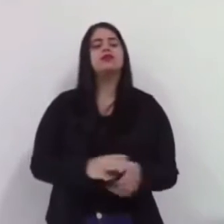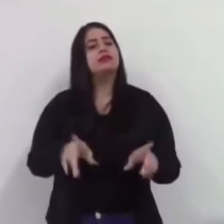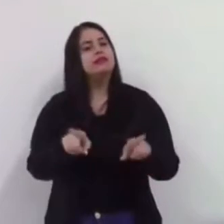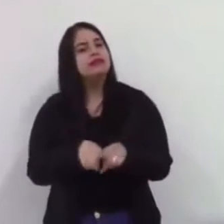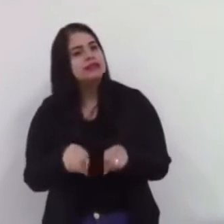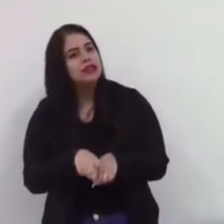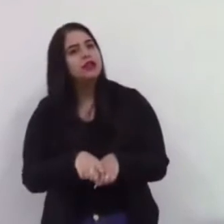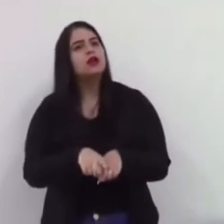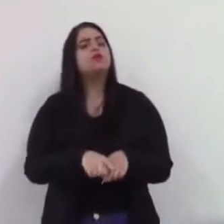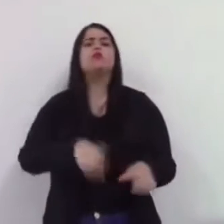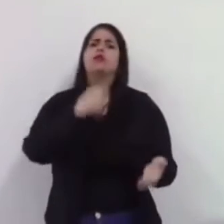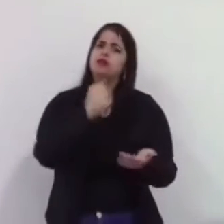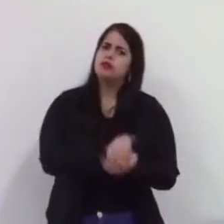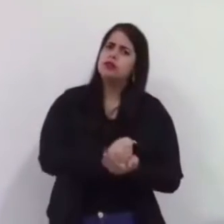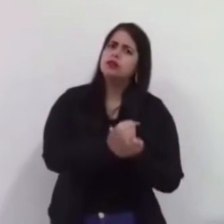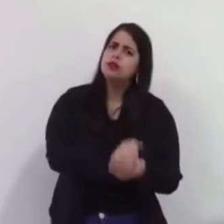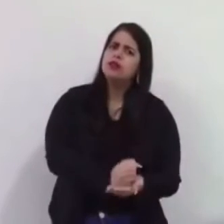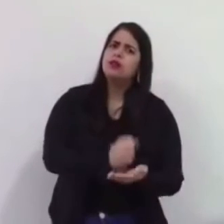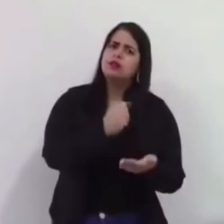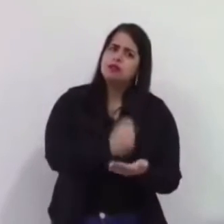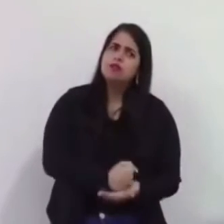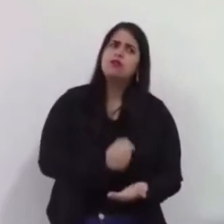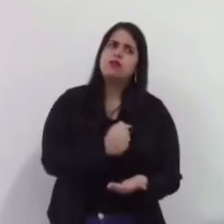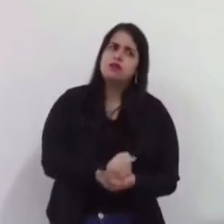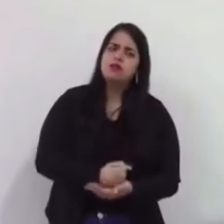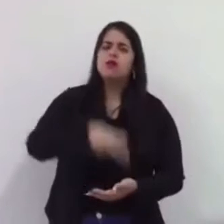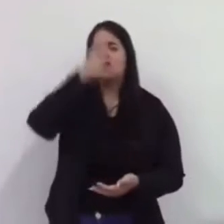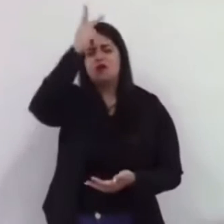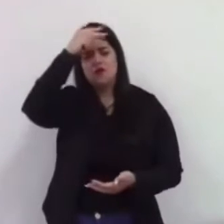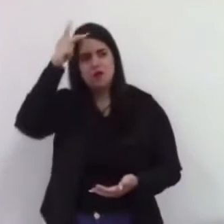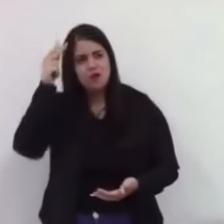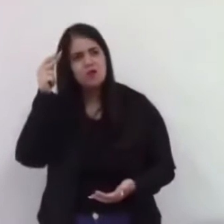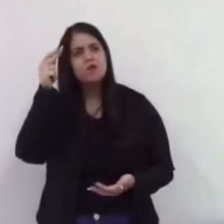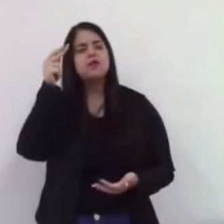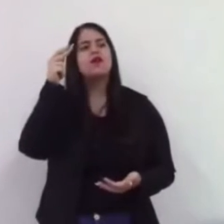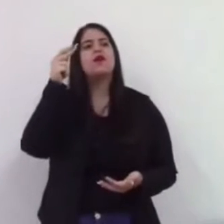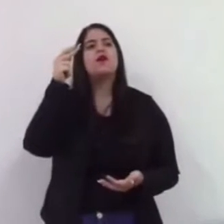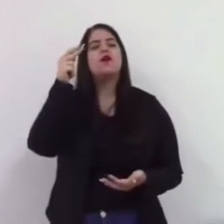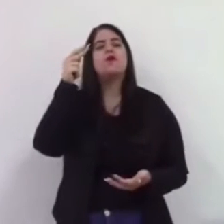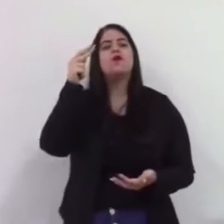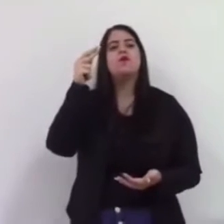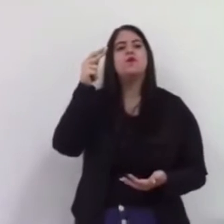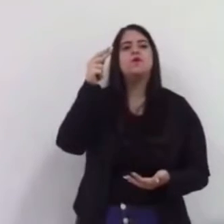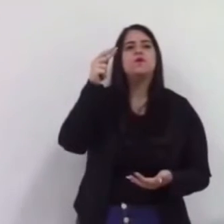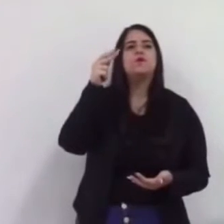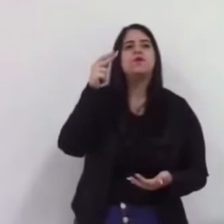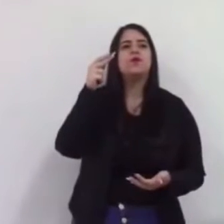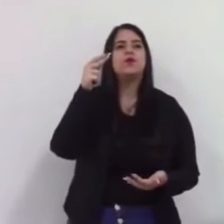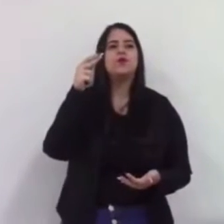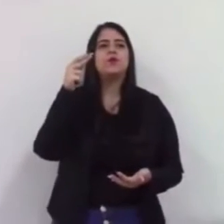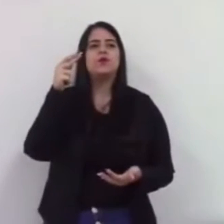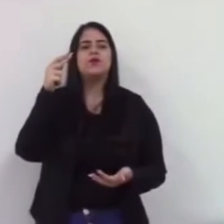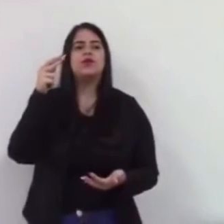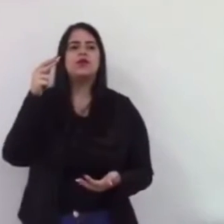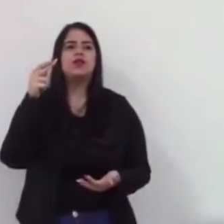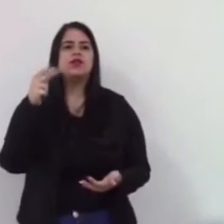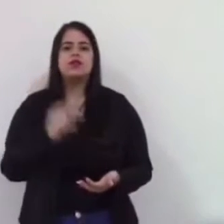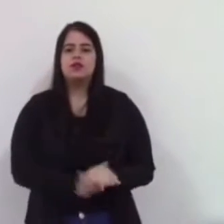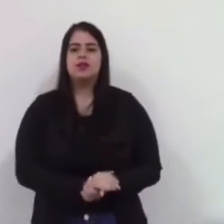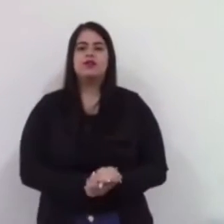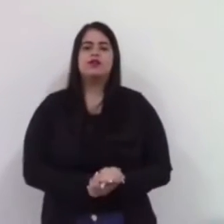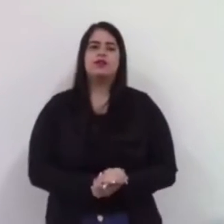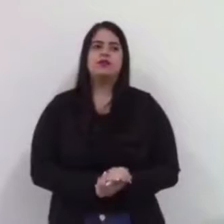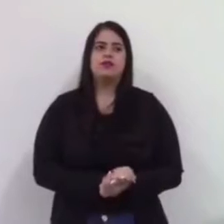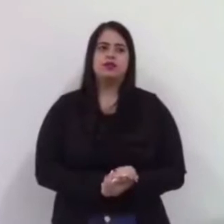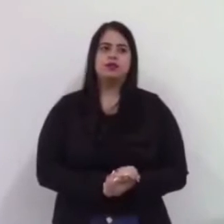Também quero cobrar o prefeito, cobrando, mas outro colega que foi do meu partido, Zé Augusto, cara que eu tenho uma estima